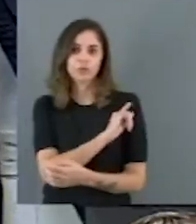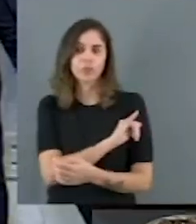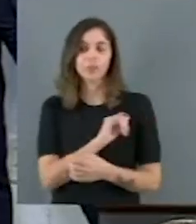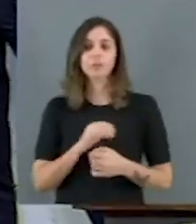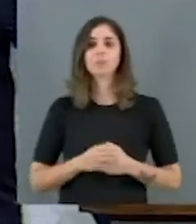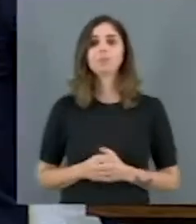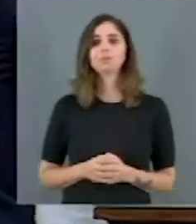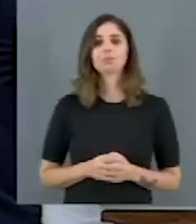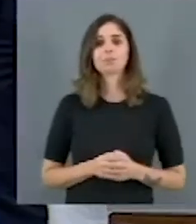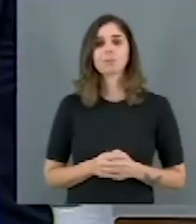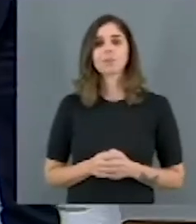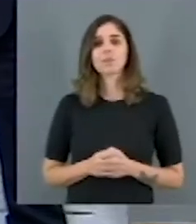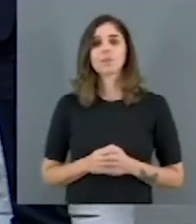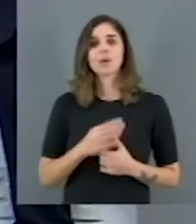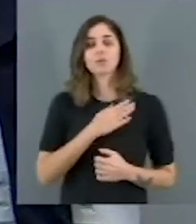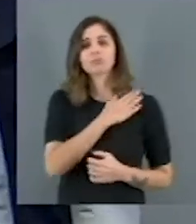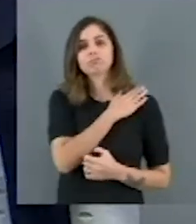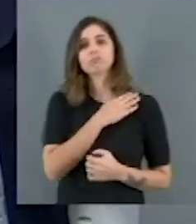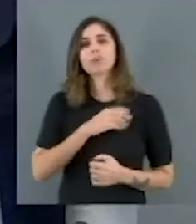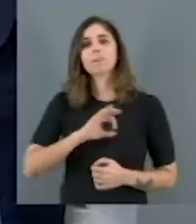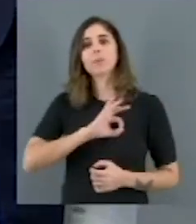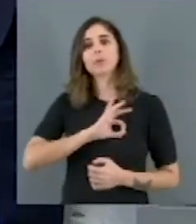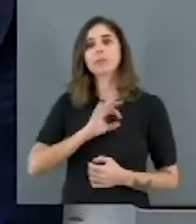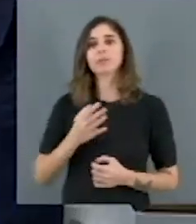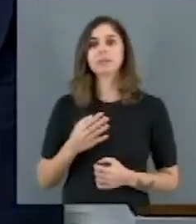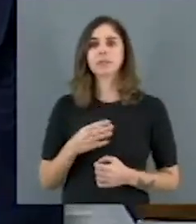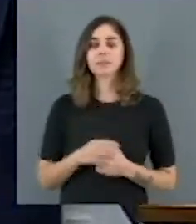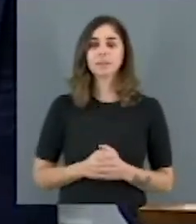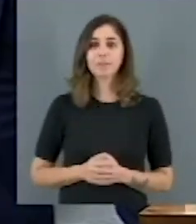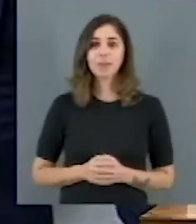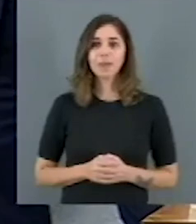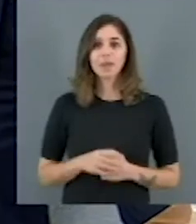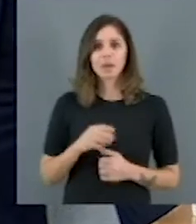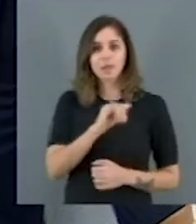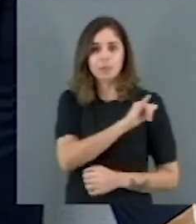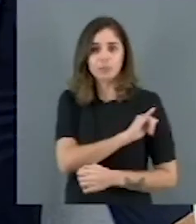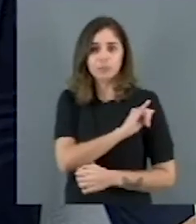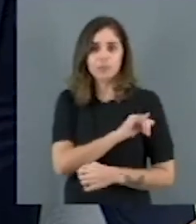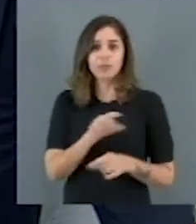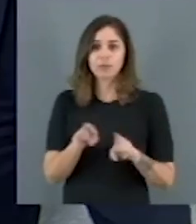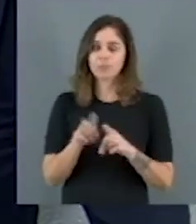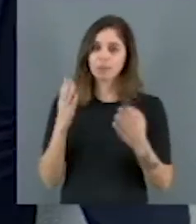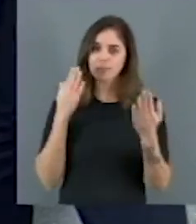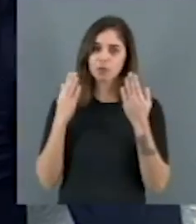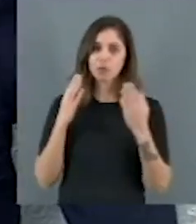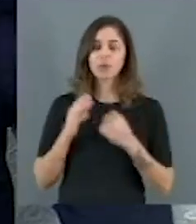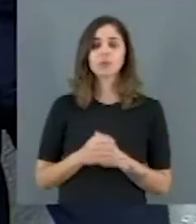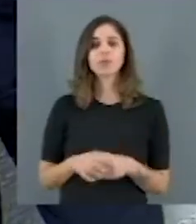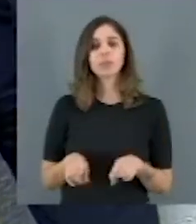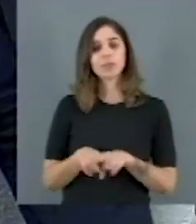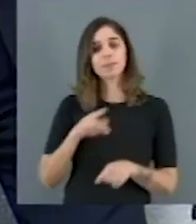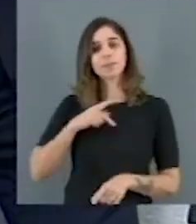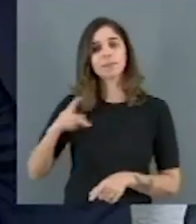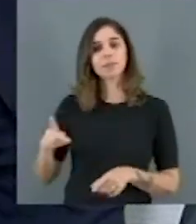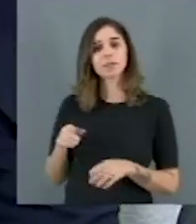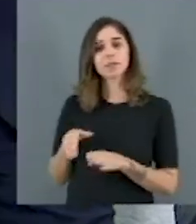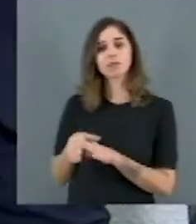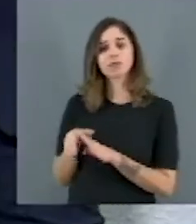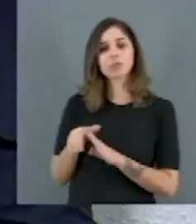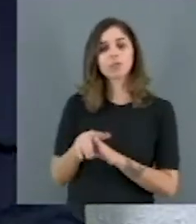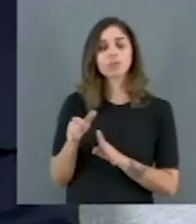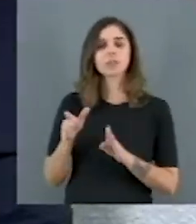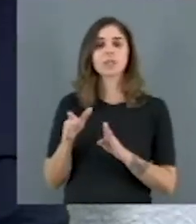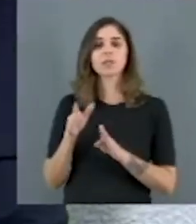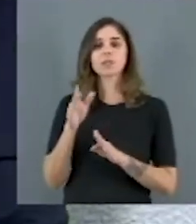da Polícia Militar do Estado do Rio de Janeiro e, atualmente, sou o presidente do Conselho Federal de Psicologia, a maior